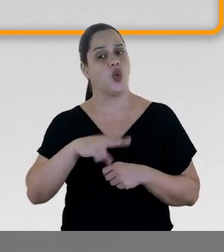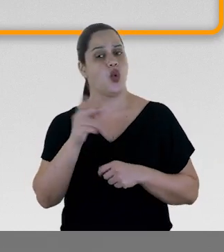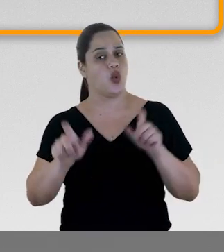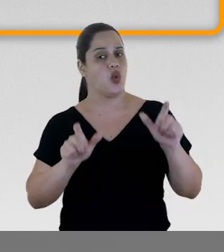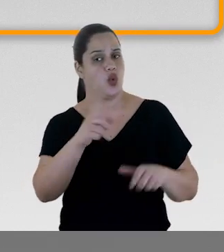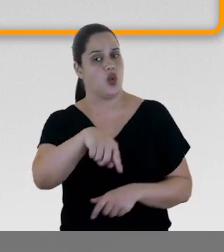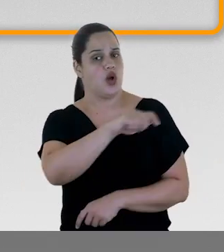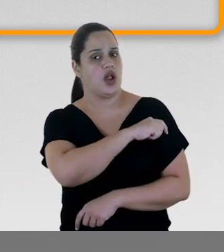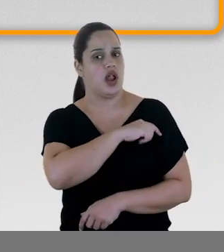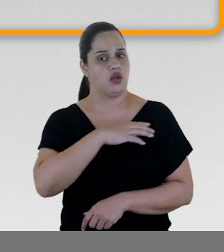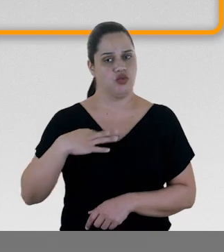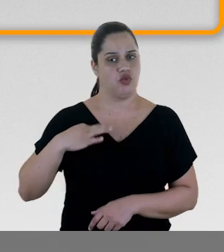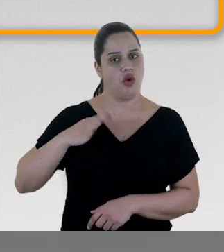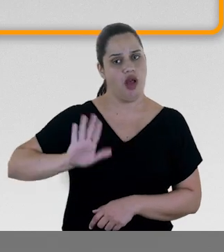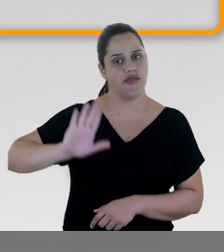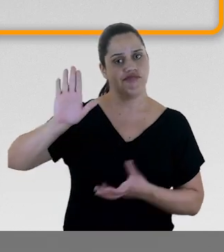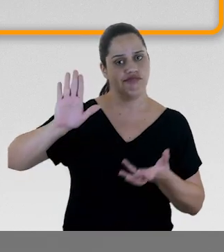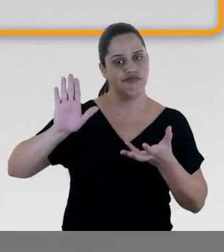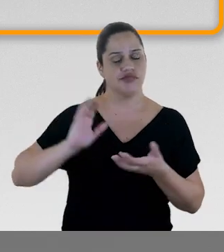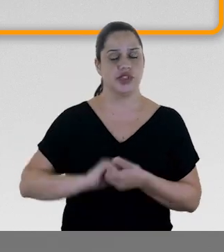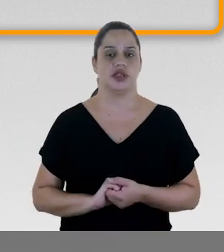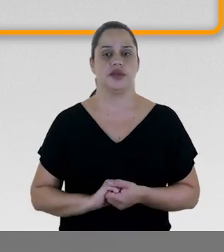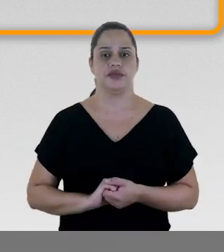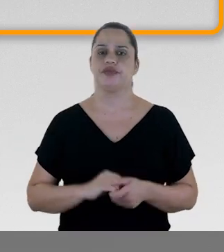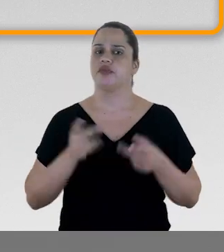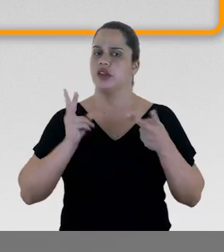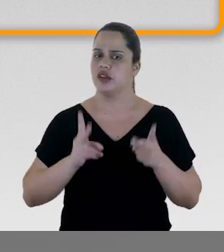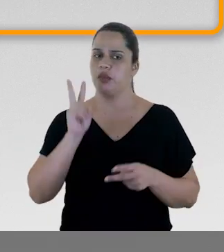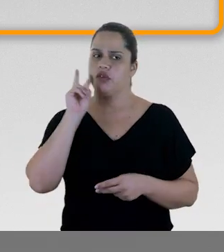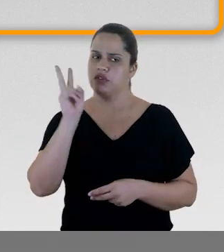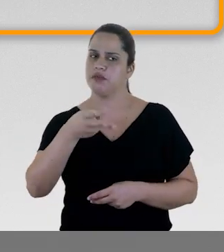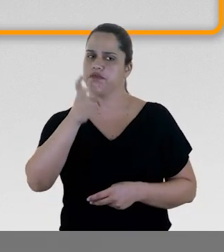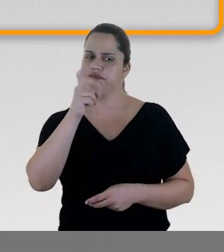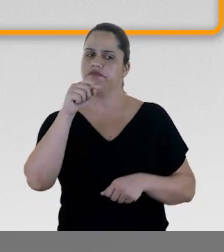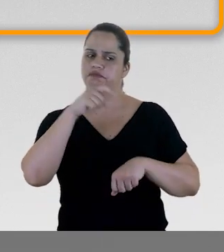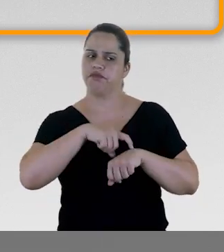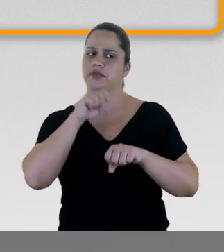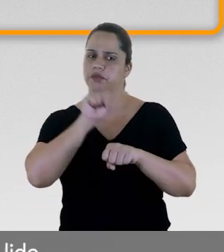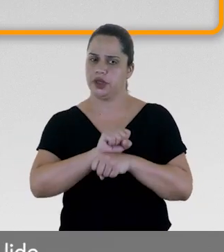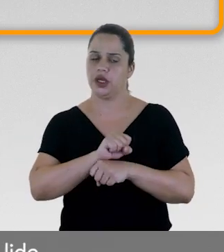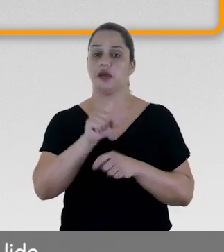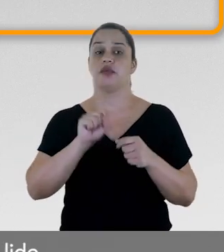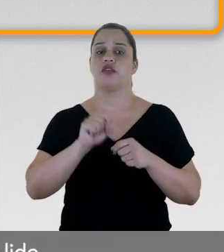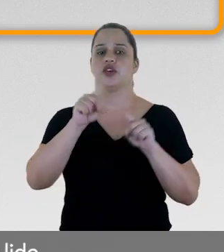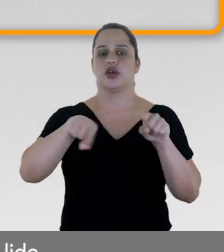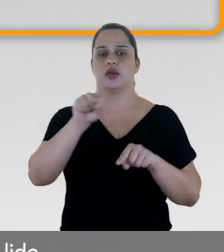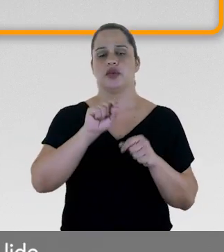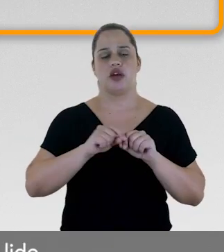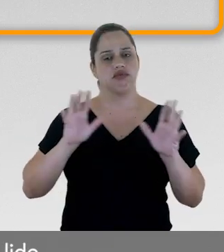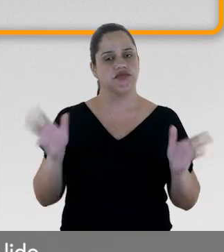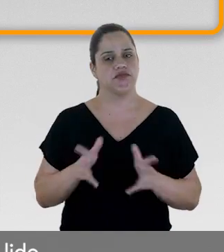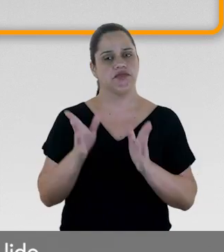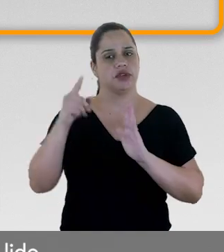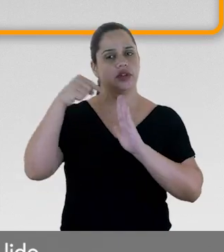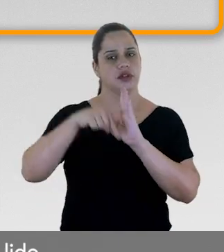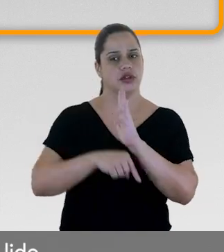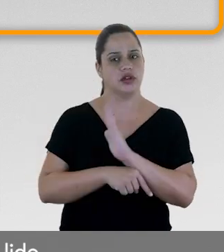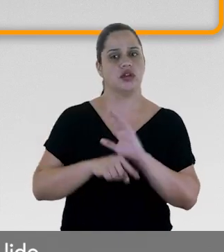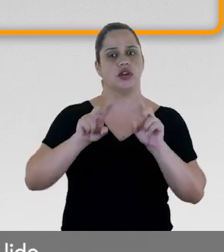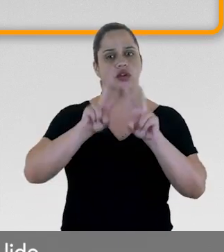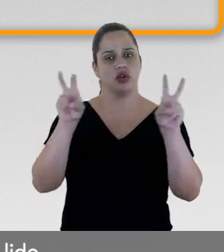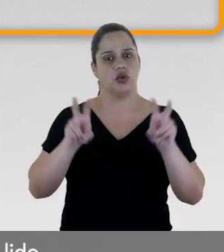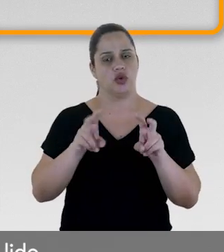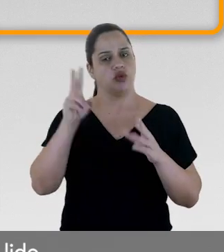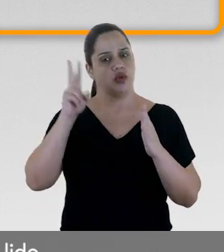por alguns alunos voluntários. Pause sempre que achar necessário para incentivar o aprofundamento do